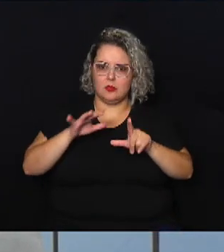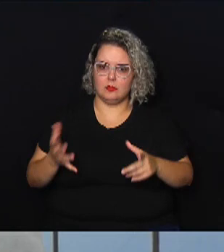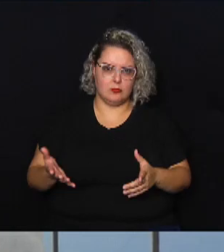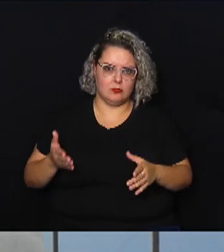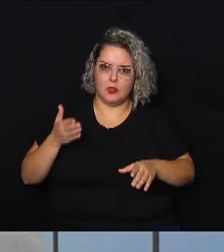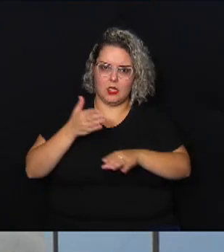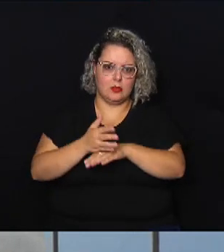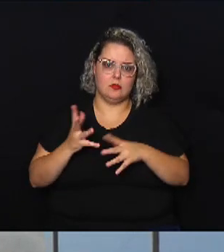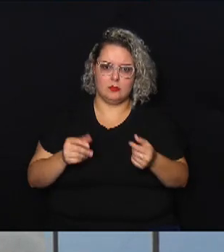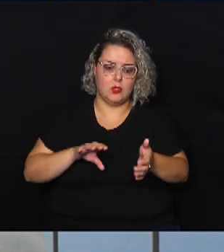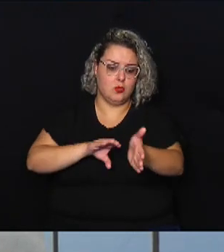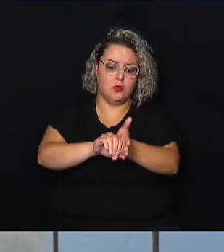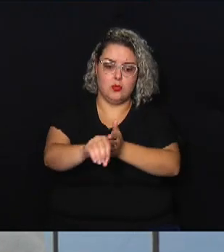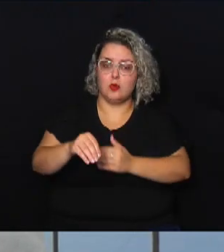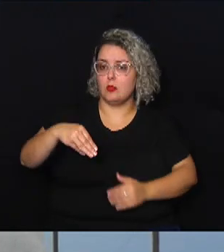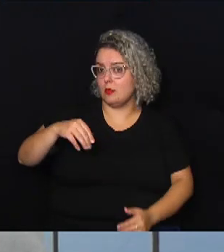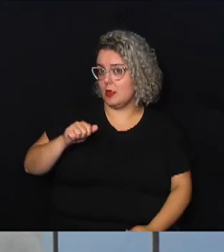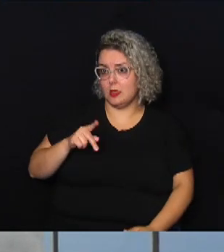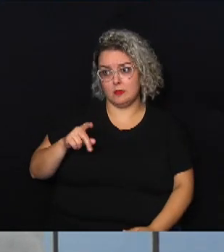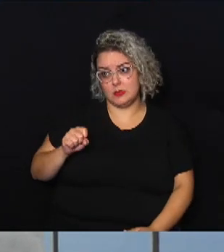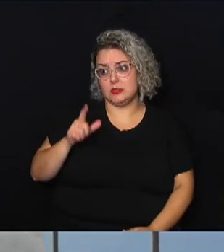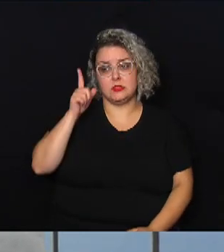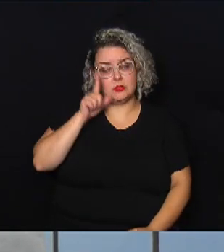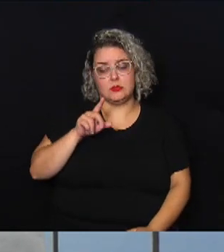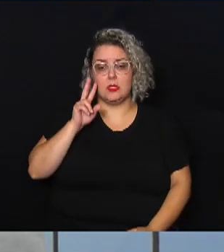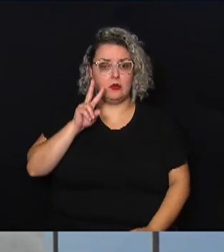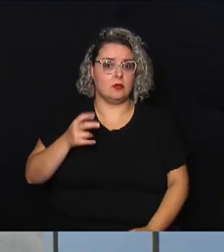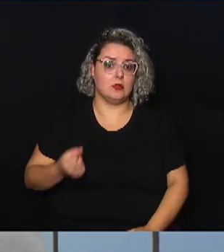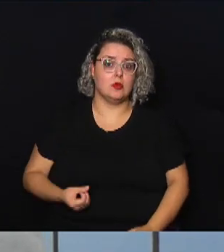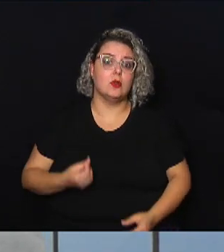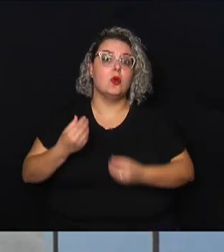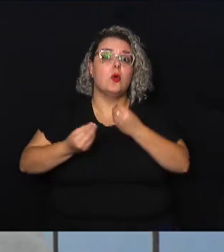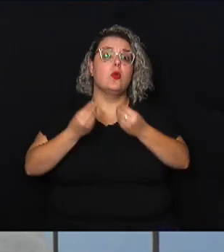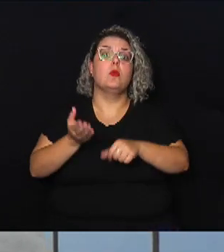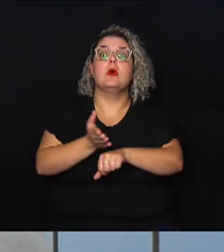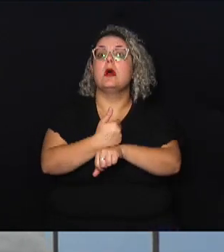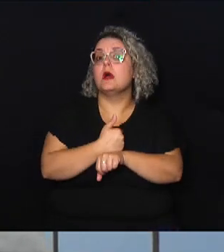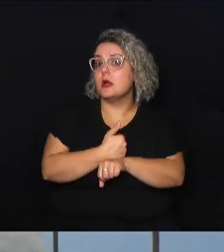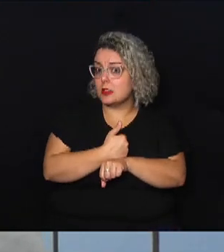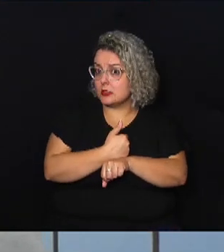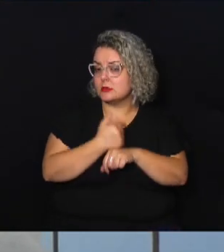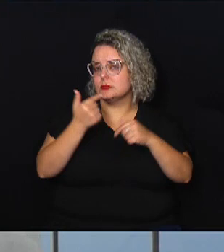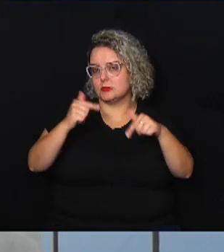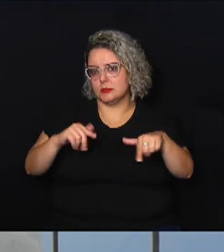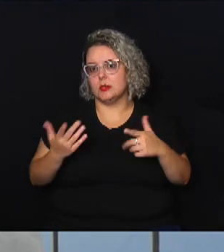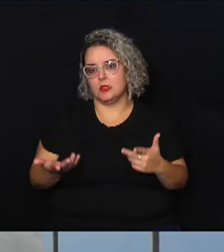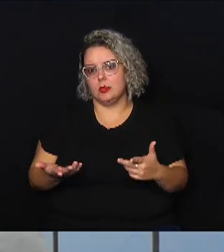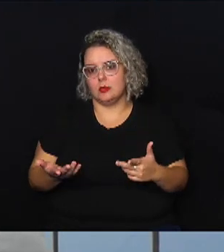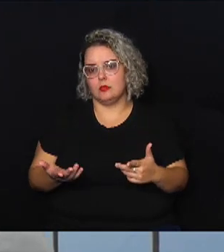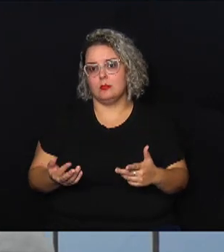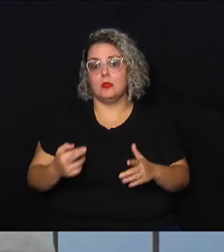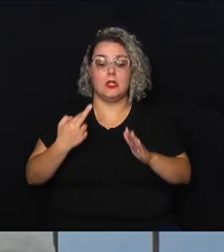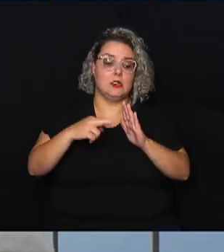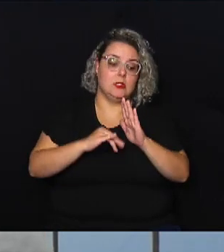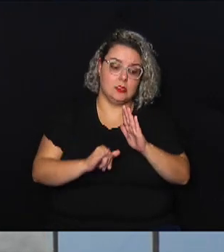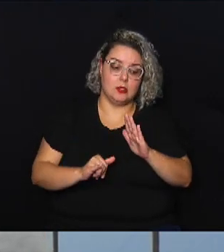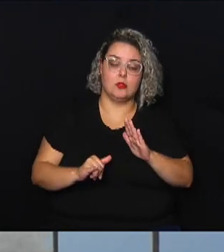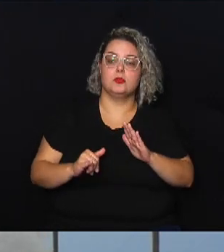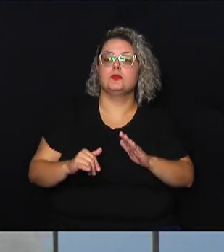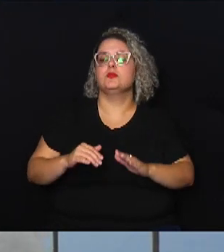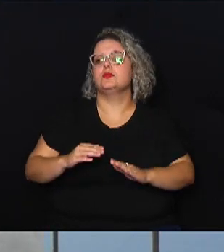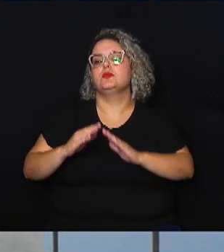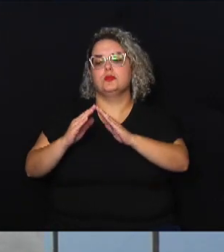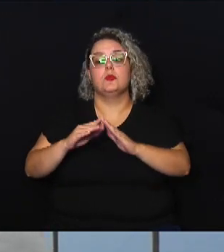mundo Google Maps por exemplo né a gente consegue ver ali como que era antes aquele local mas esse relato dos moradores também é muito